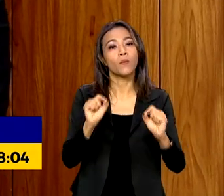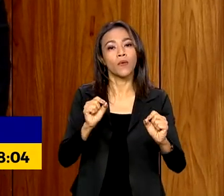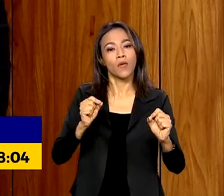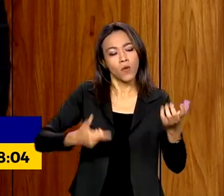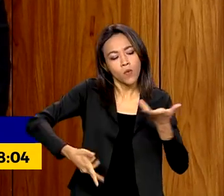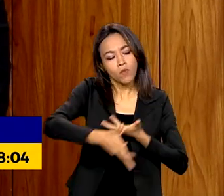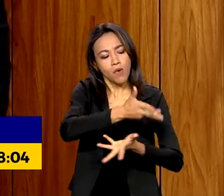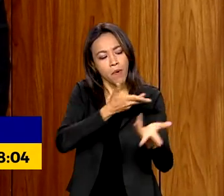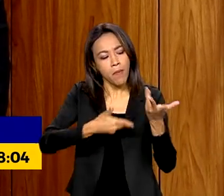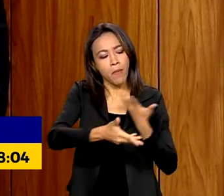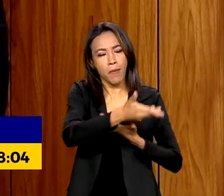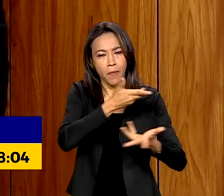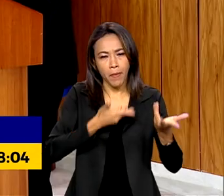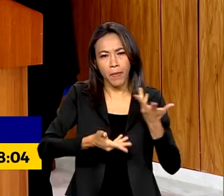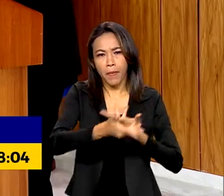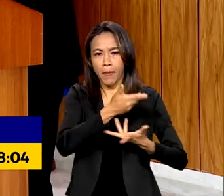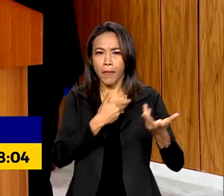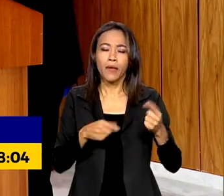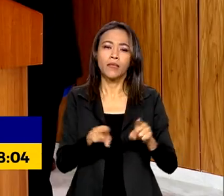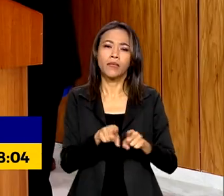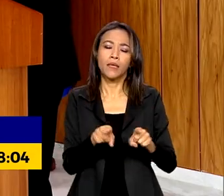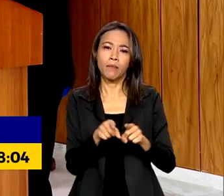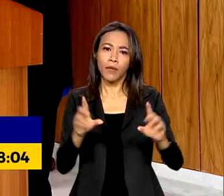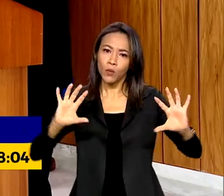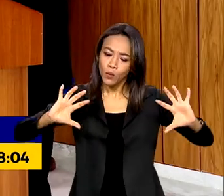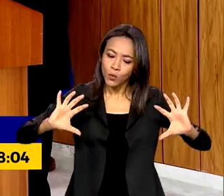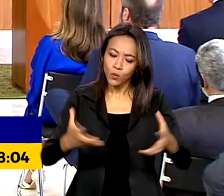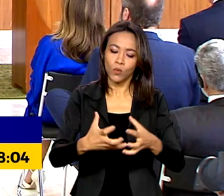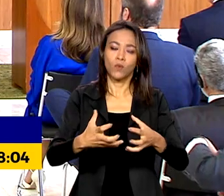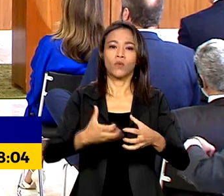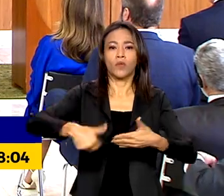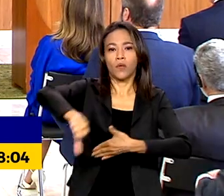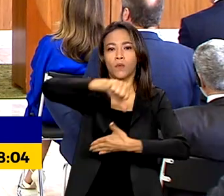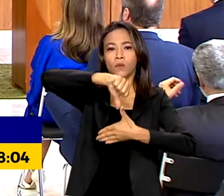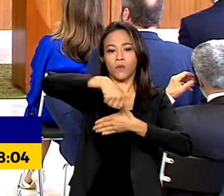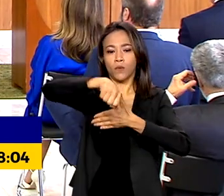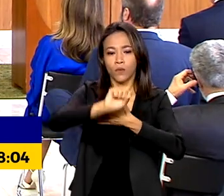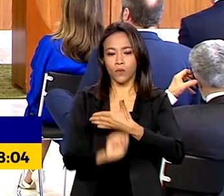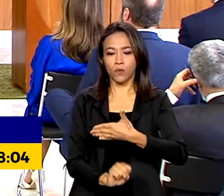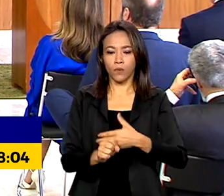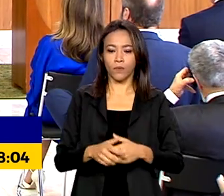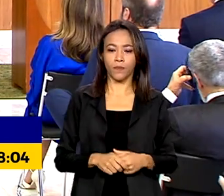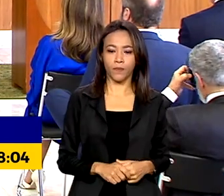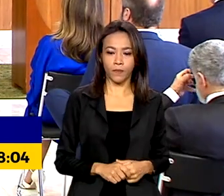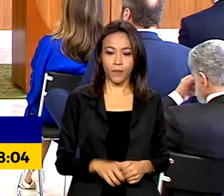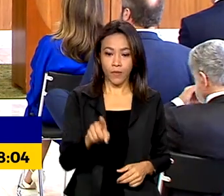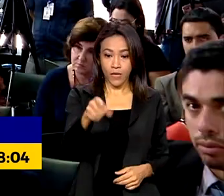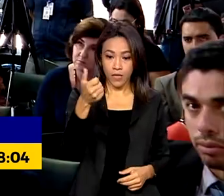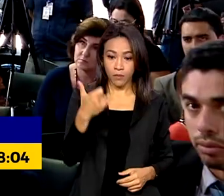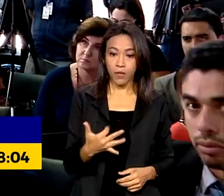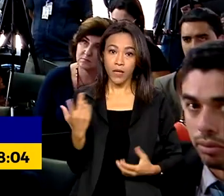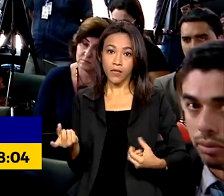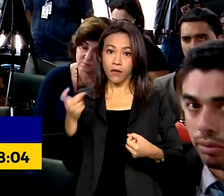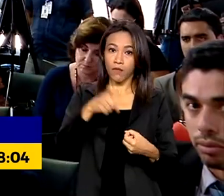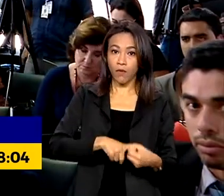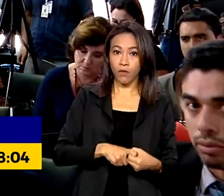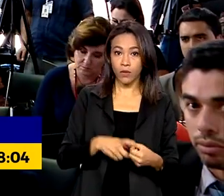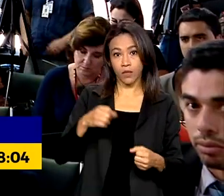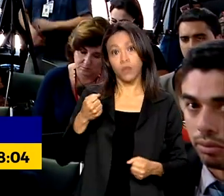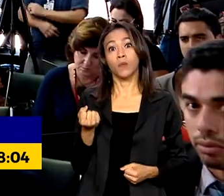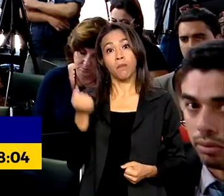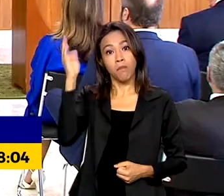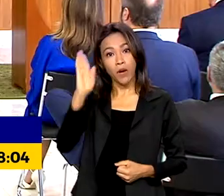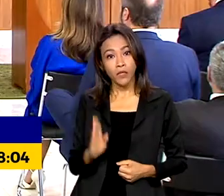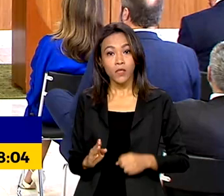entre os dois países e a integração com a América do Sul. Essa volta da relação Brasil e Venezuela é plena.